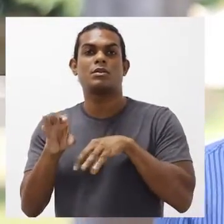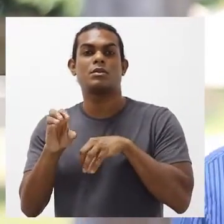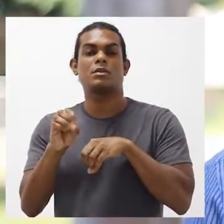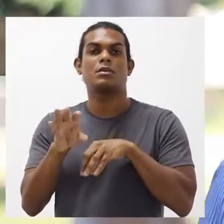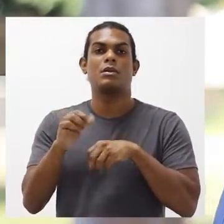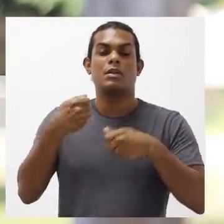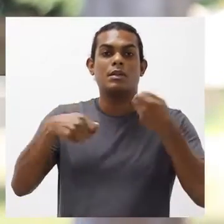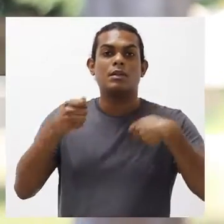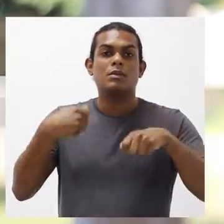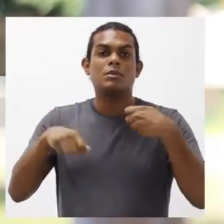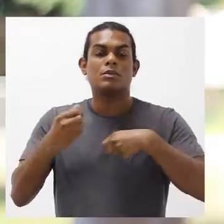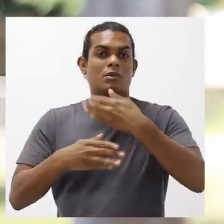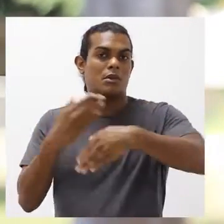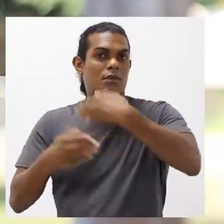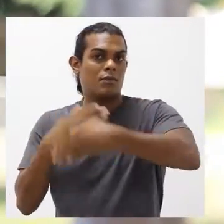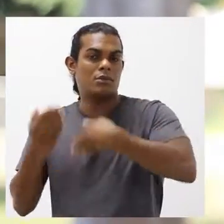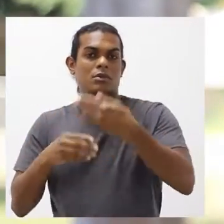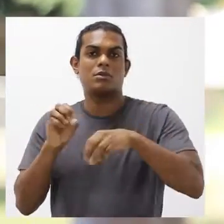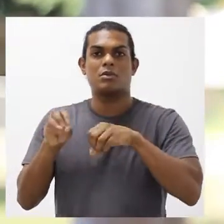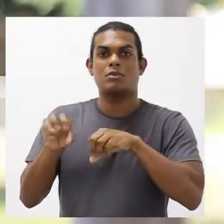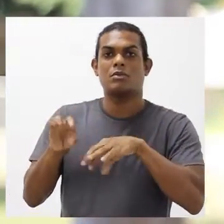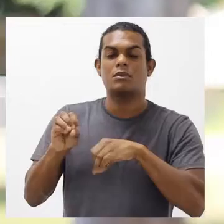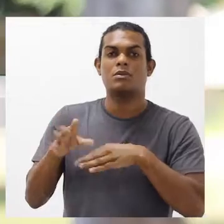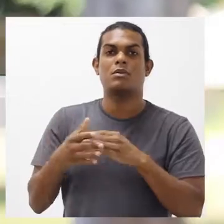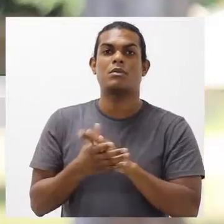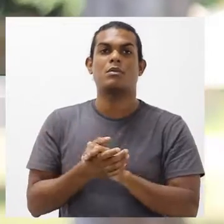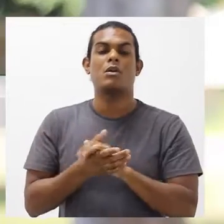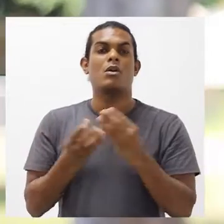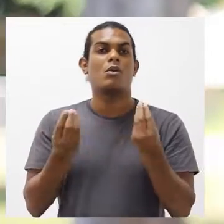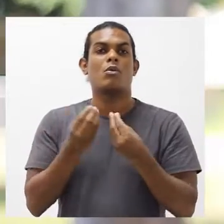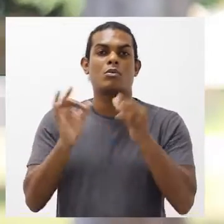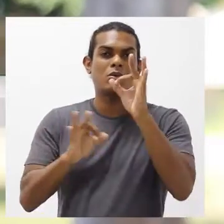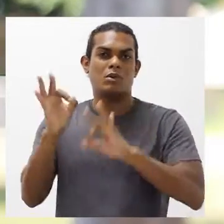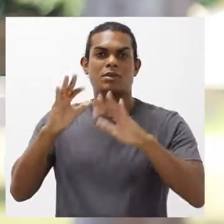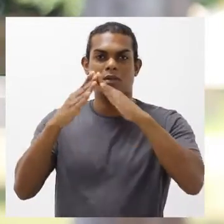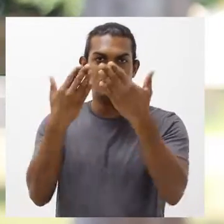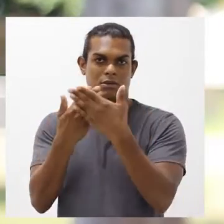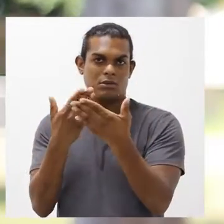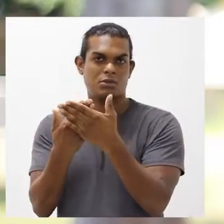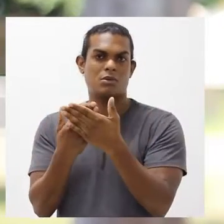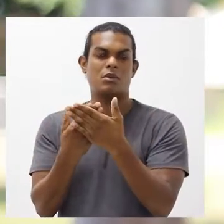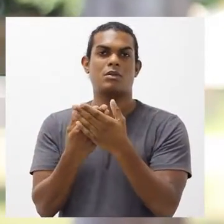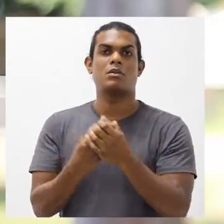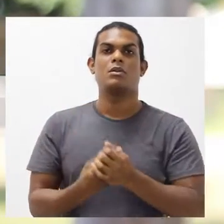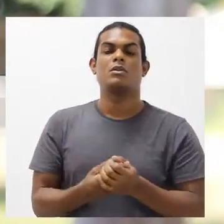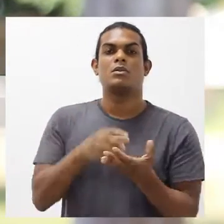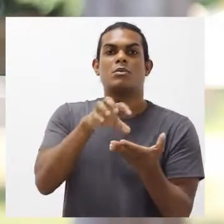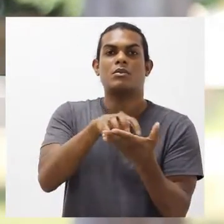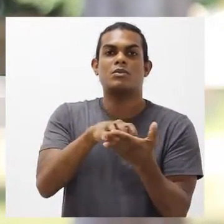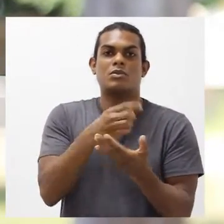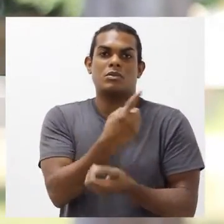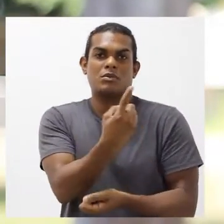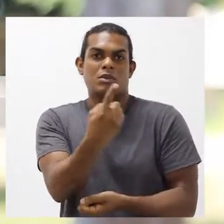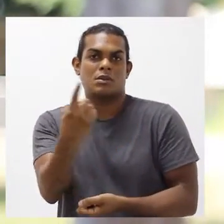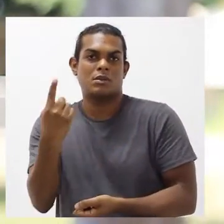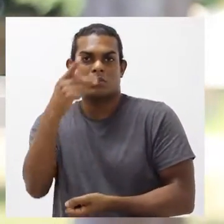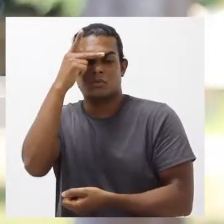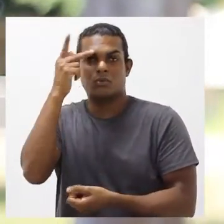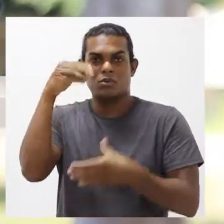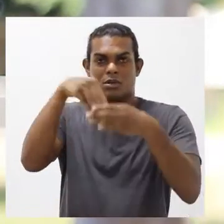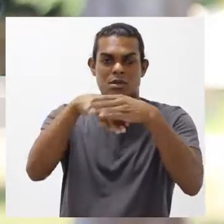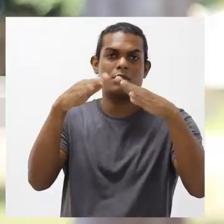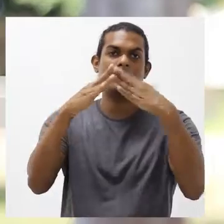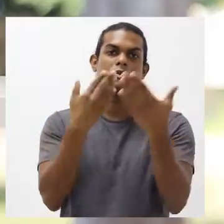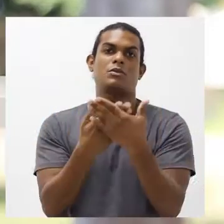da evolução da educação, onde a gente vai ver um pouco sobre a estrutura das escolas, sobre as funções de cada componente